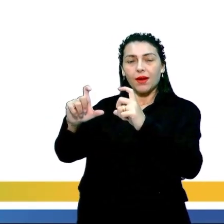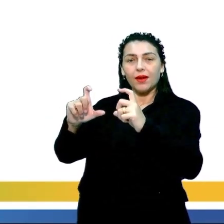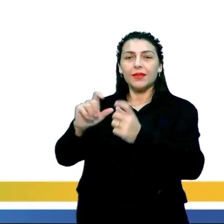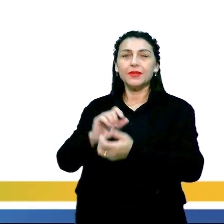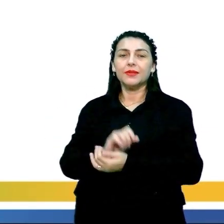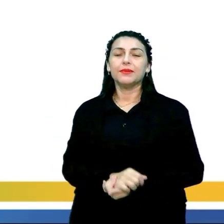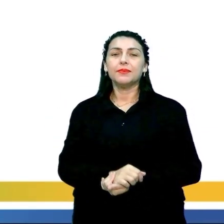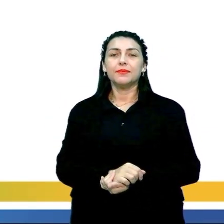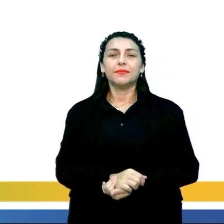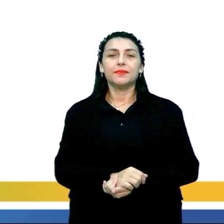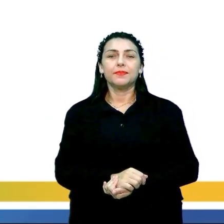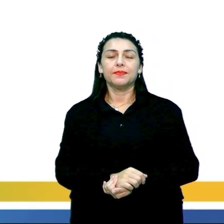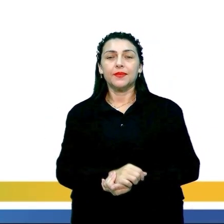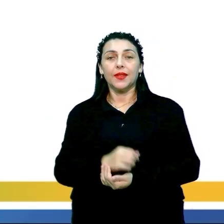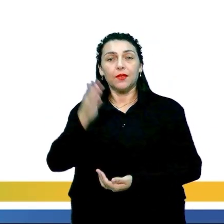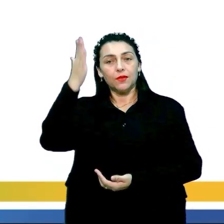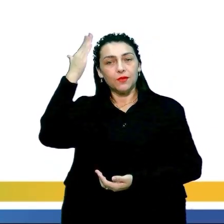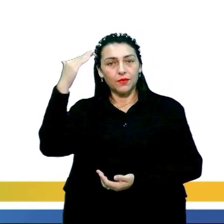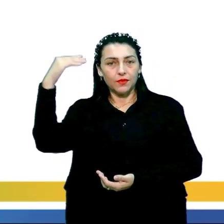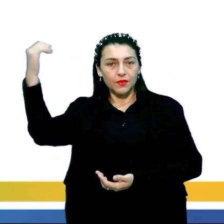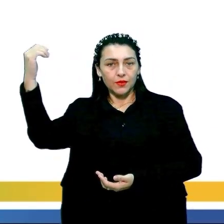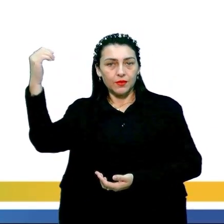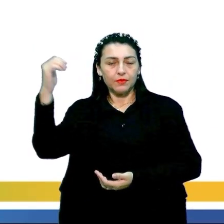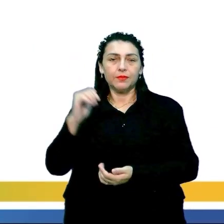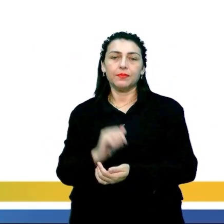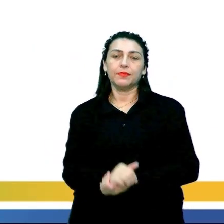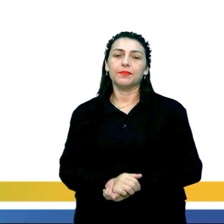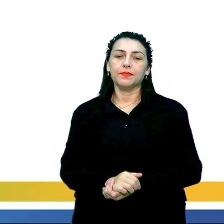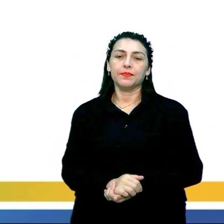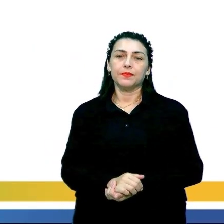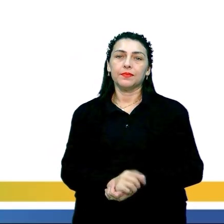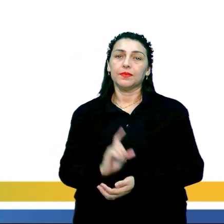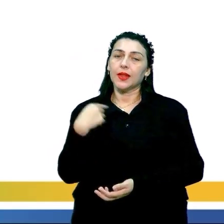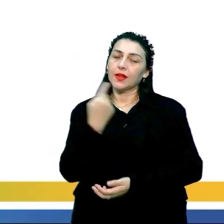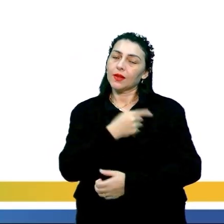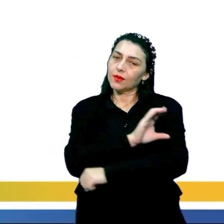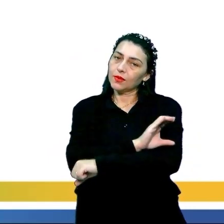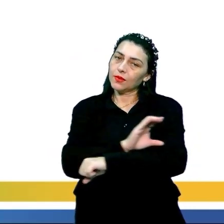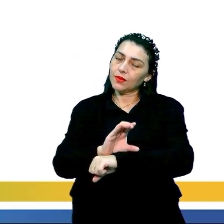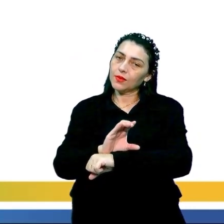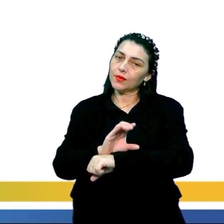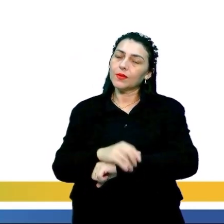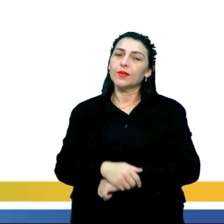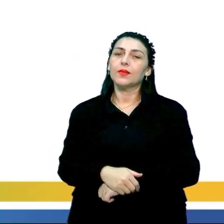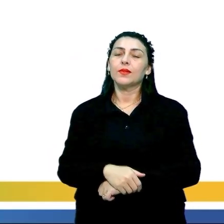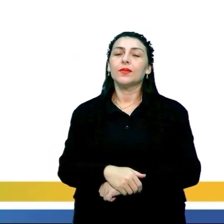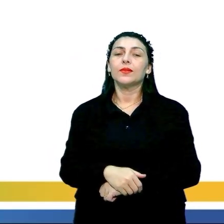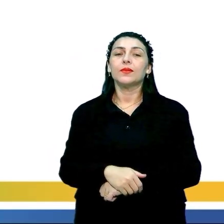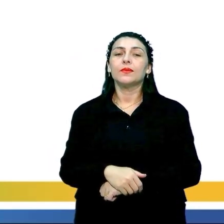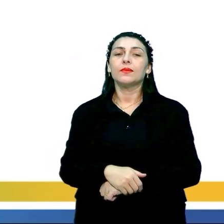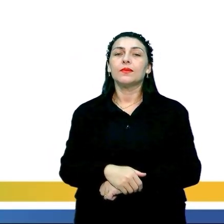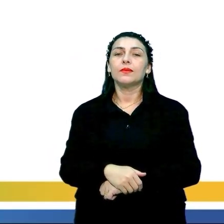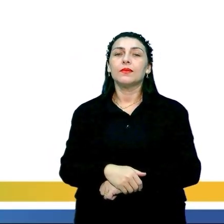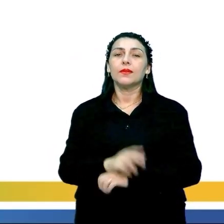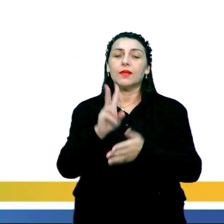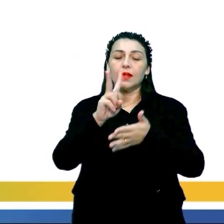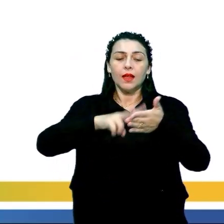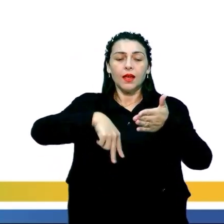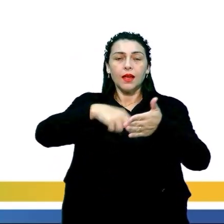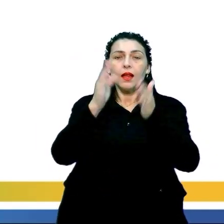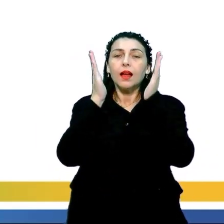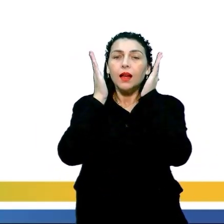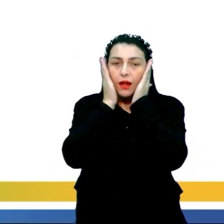tão famosa obra da nossa cultura moderna. Expressionismo, corrente